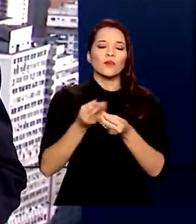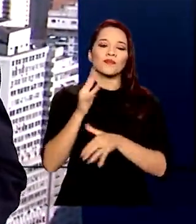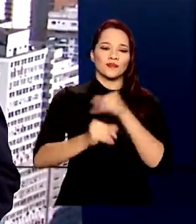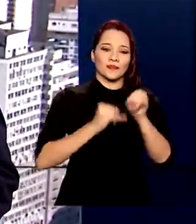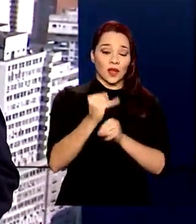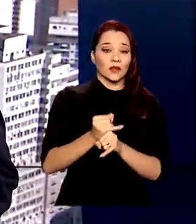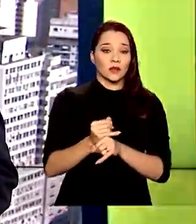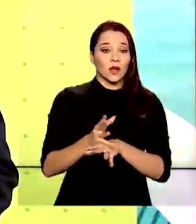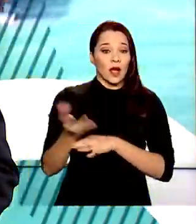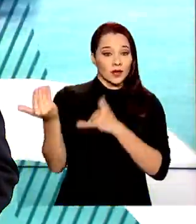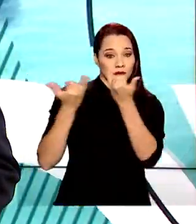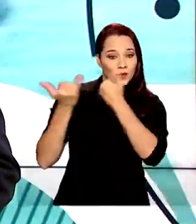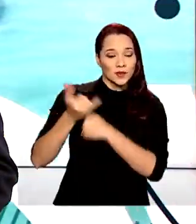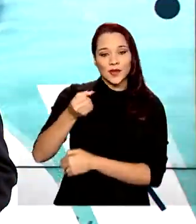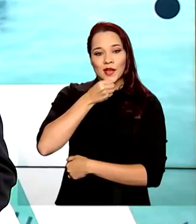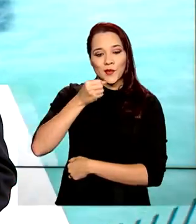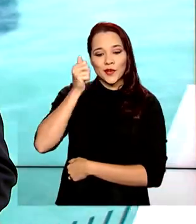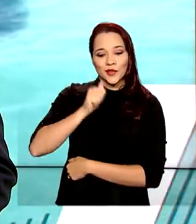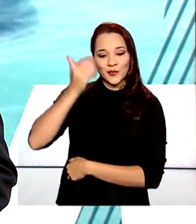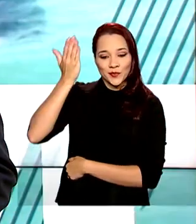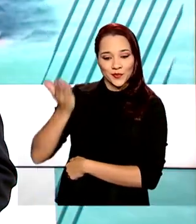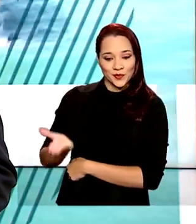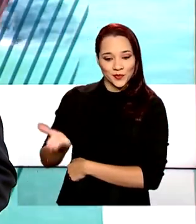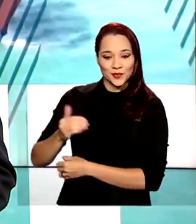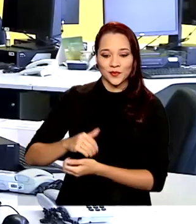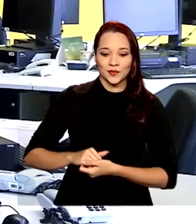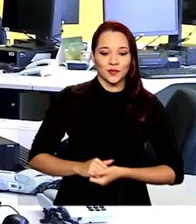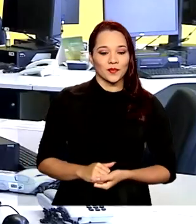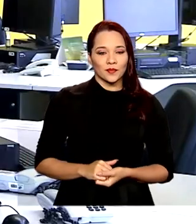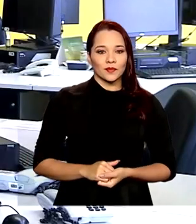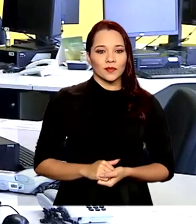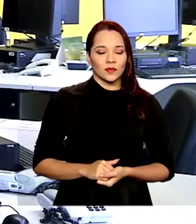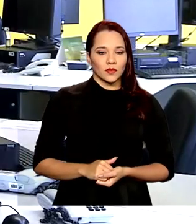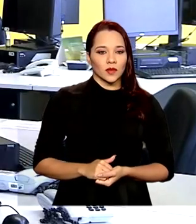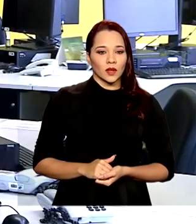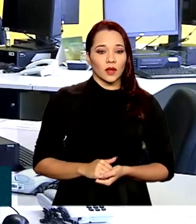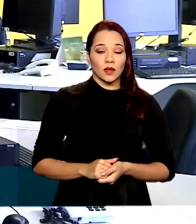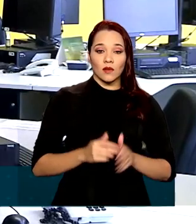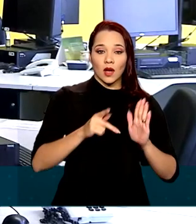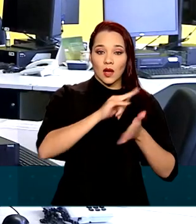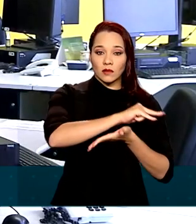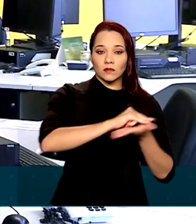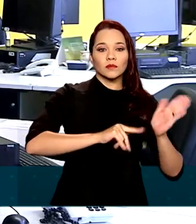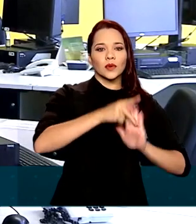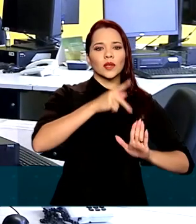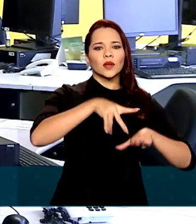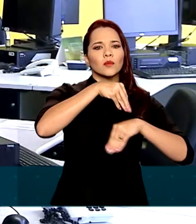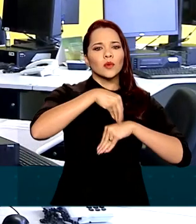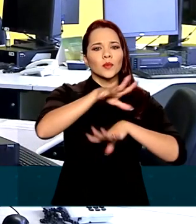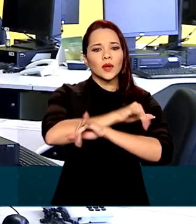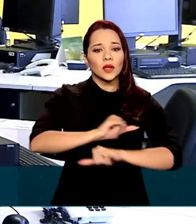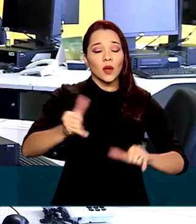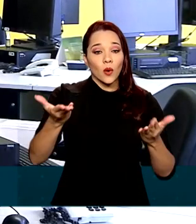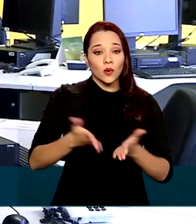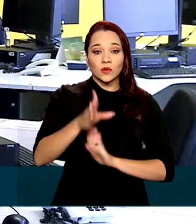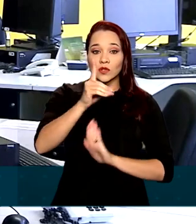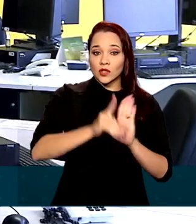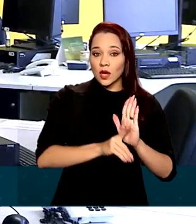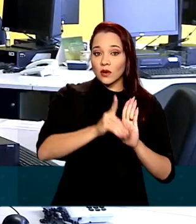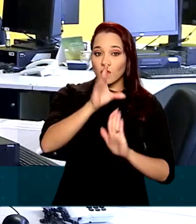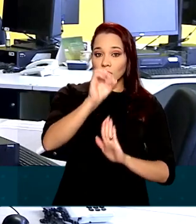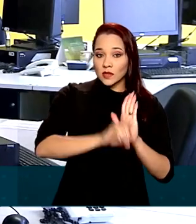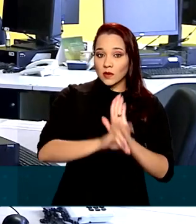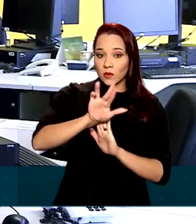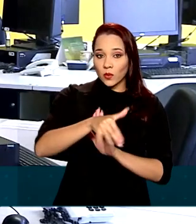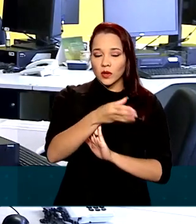As informações com a repórter Flávia Grossi. Segundo a portaria publicada hoje no Diário Oficial da União,